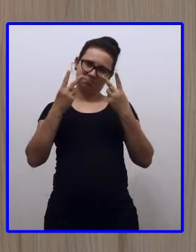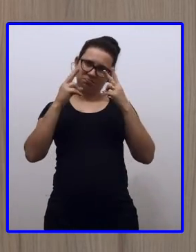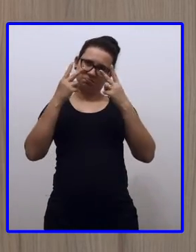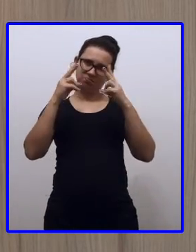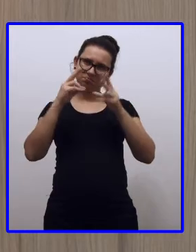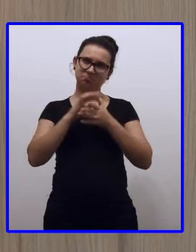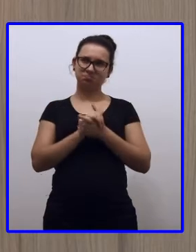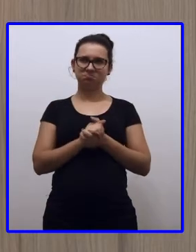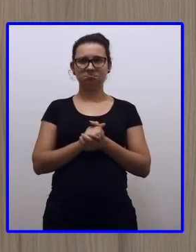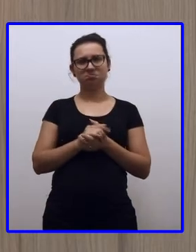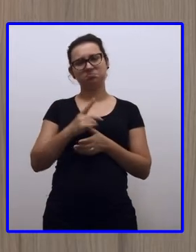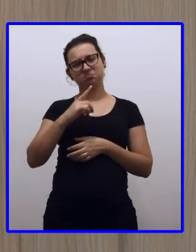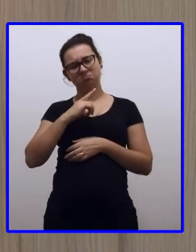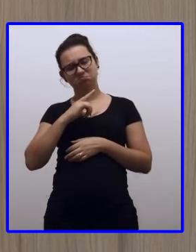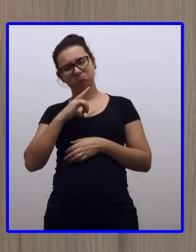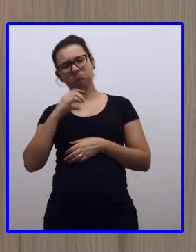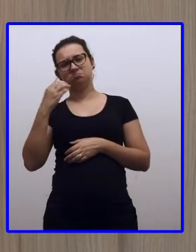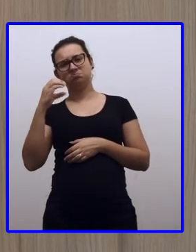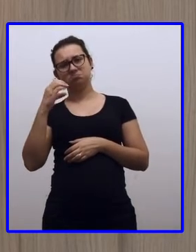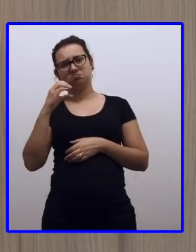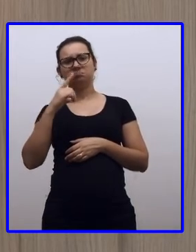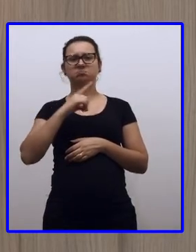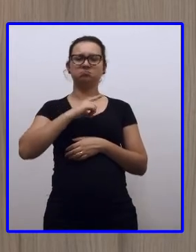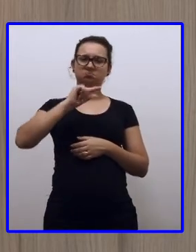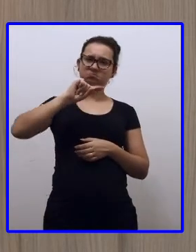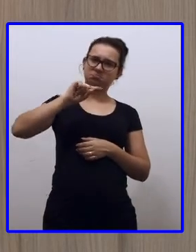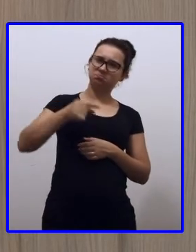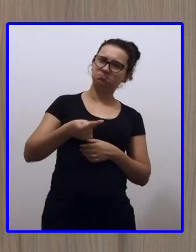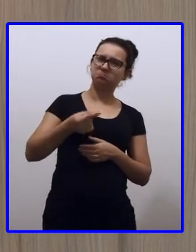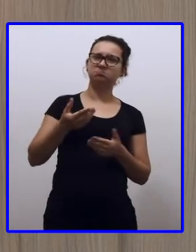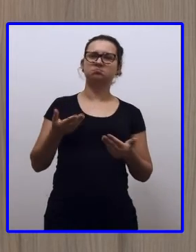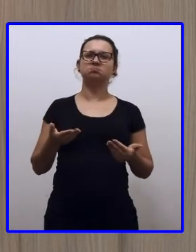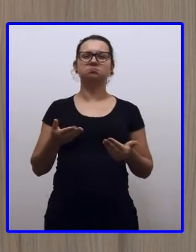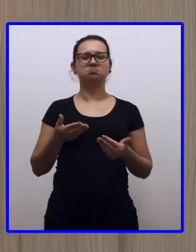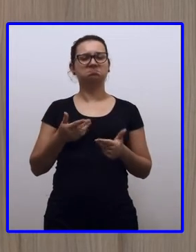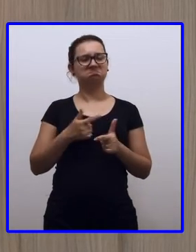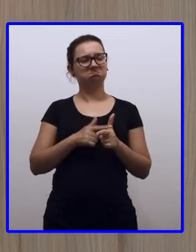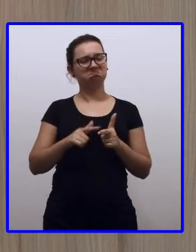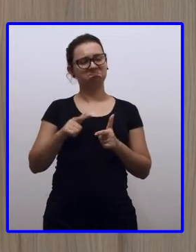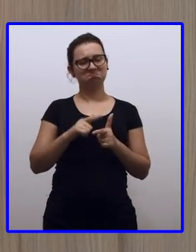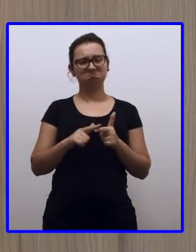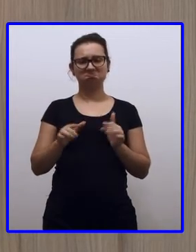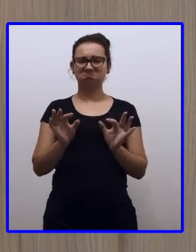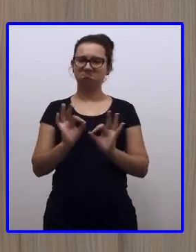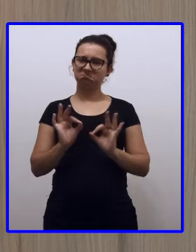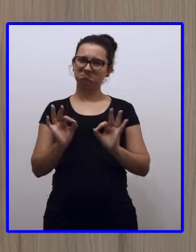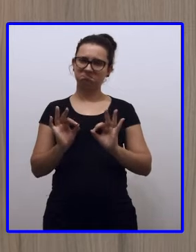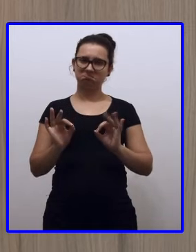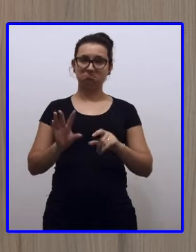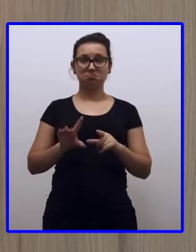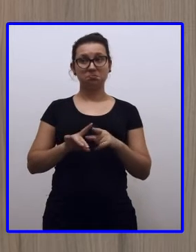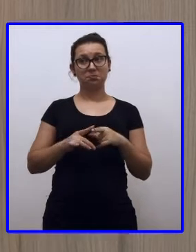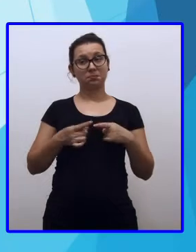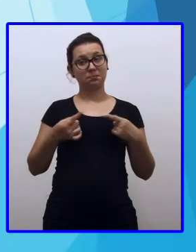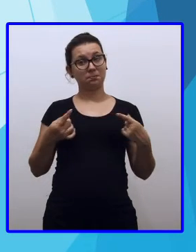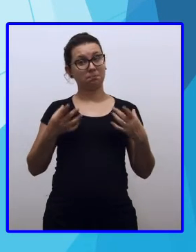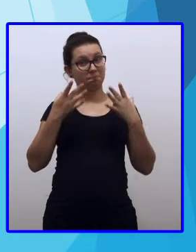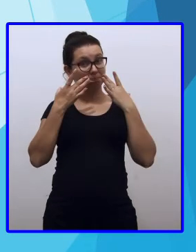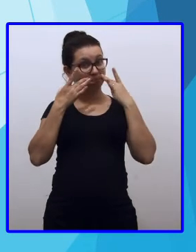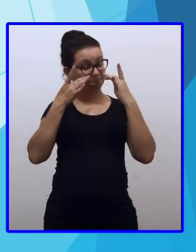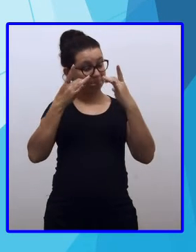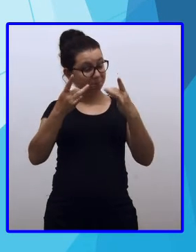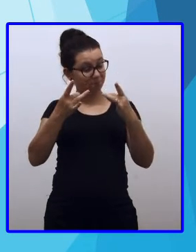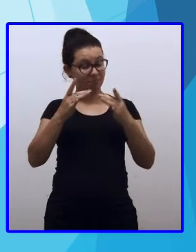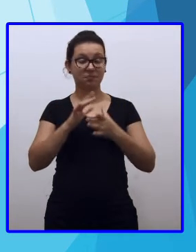centavos, tinha vírgula, sem problema nenhum. Mas, atenção.